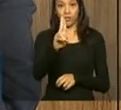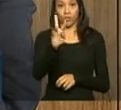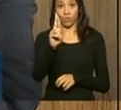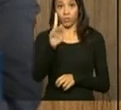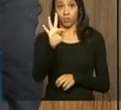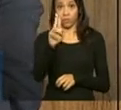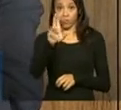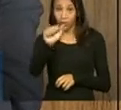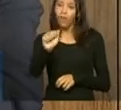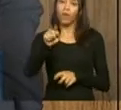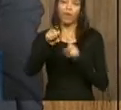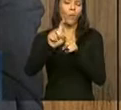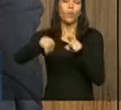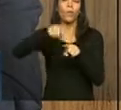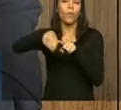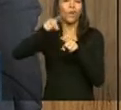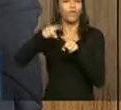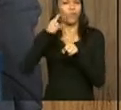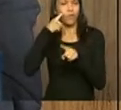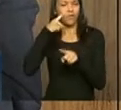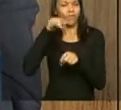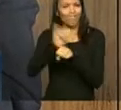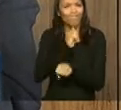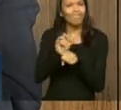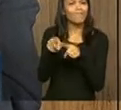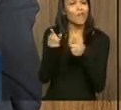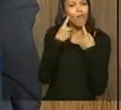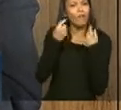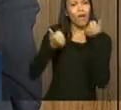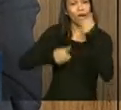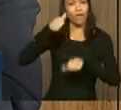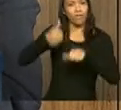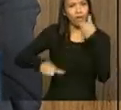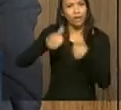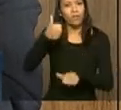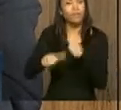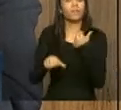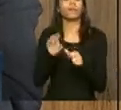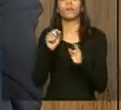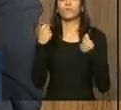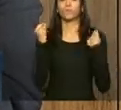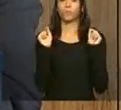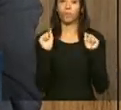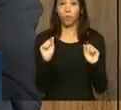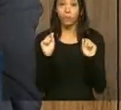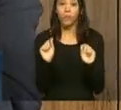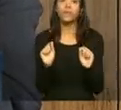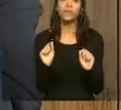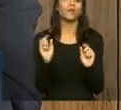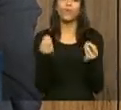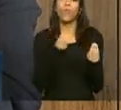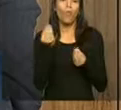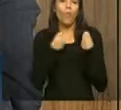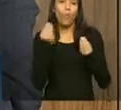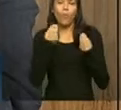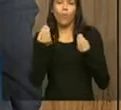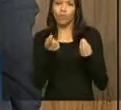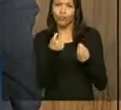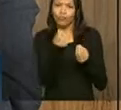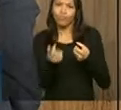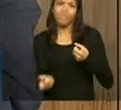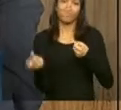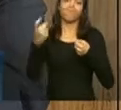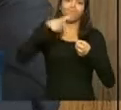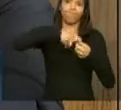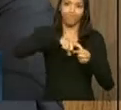objeto de vários exercícios de diagnóstico, de ver qual era a situação das necessidades de financiamento para investimentos de